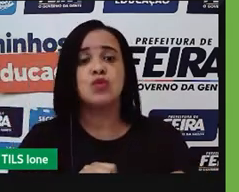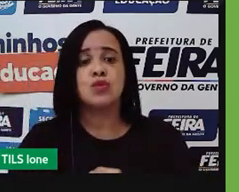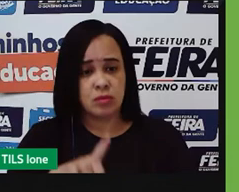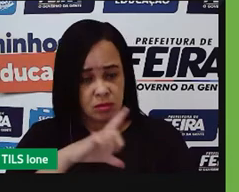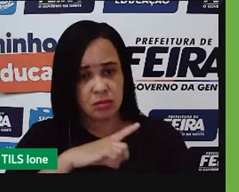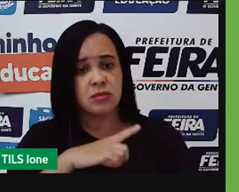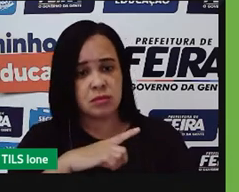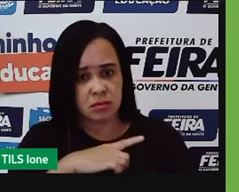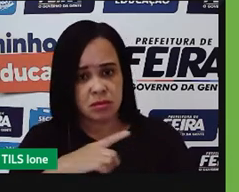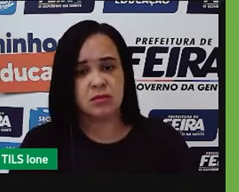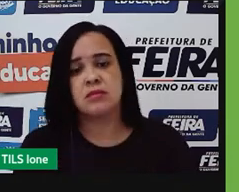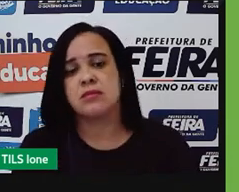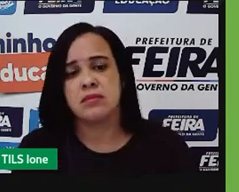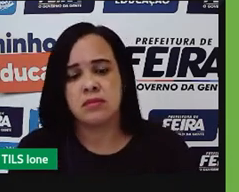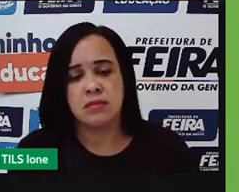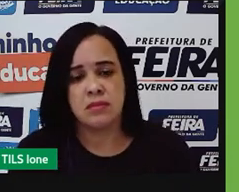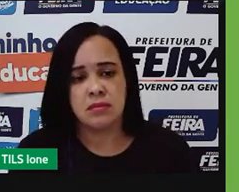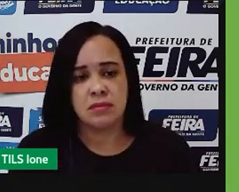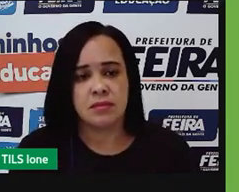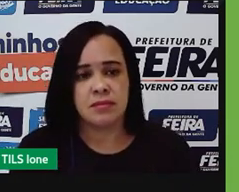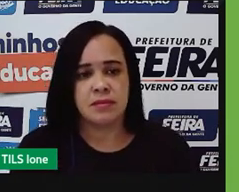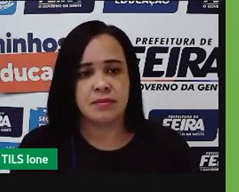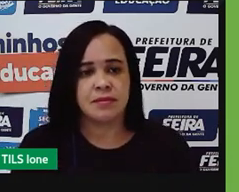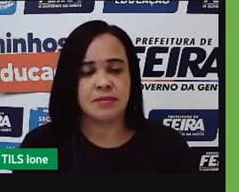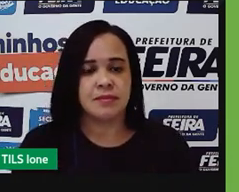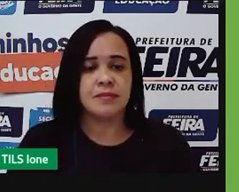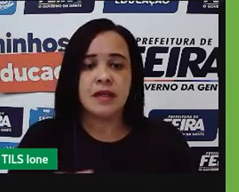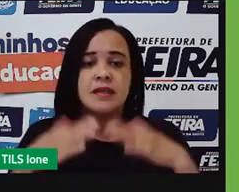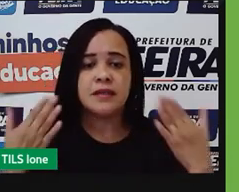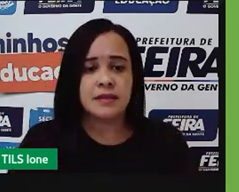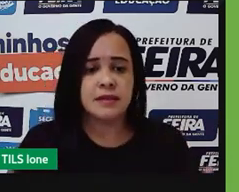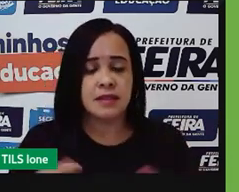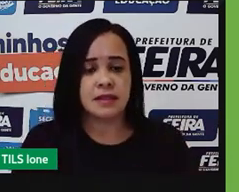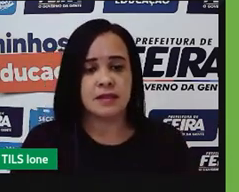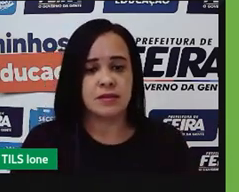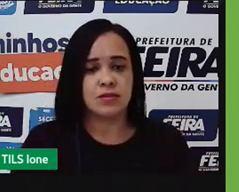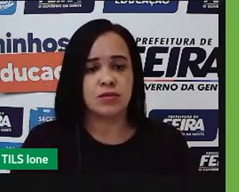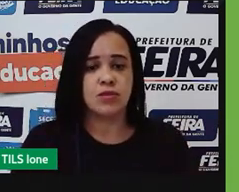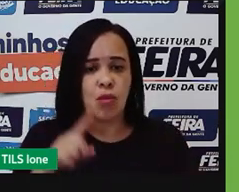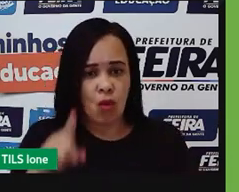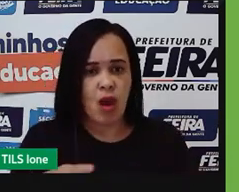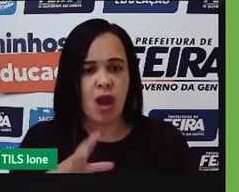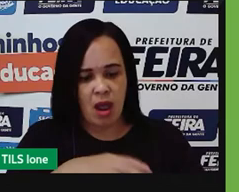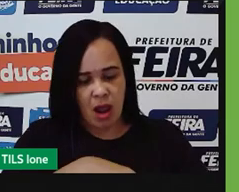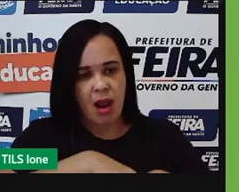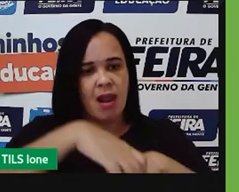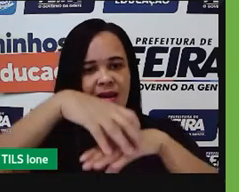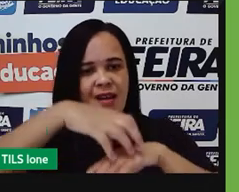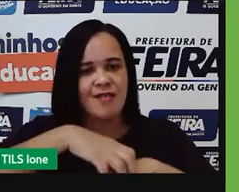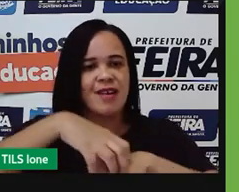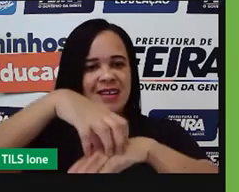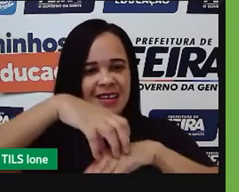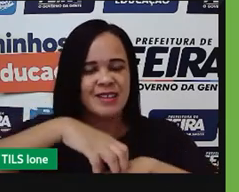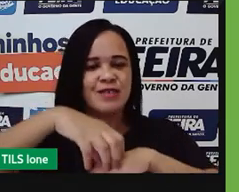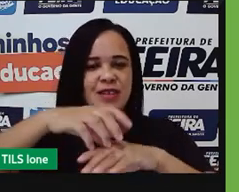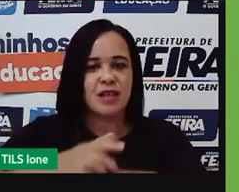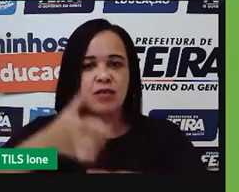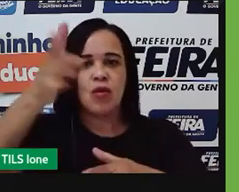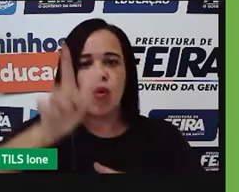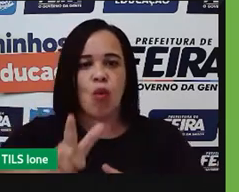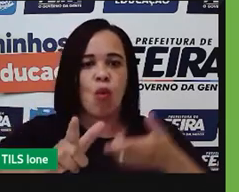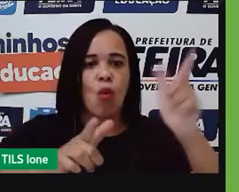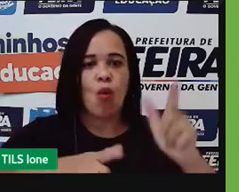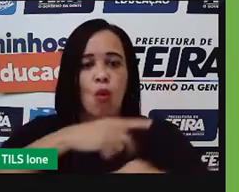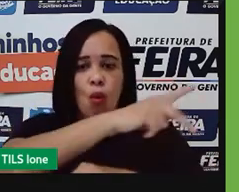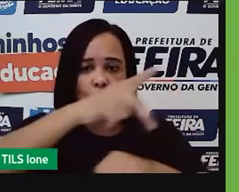são, digamos assim, elas praticamente carregam o processo de exportação desses produtos aí. E aí, quando a gente